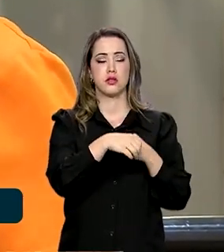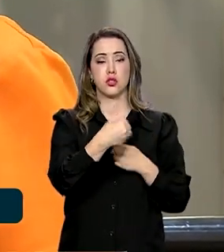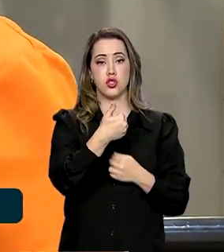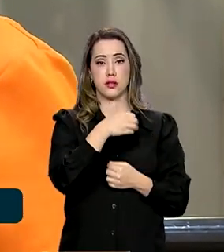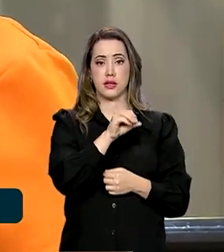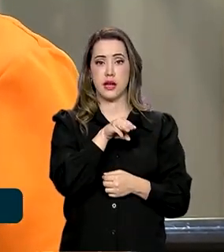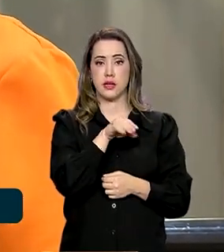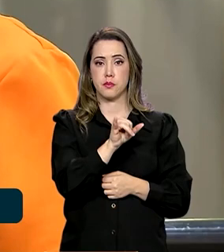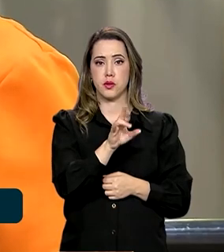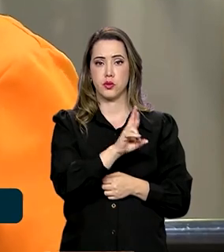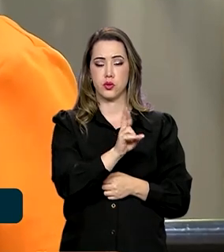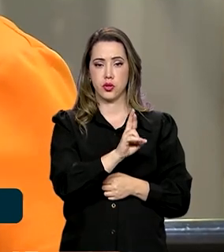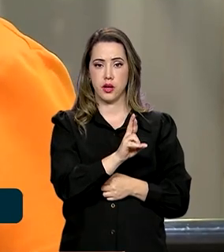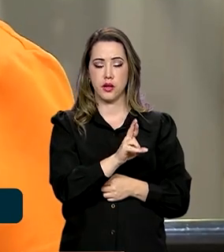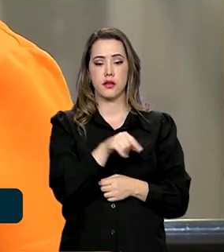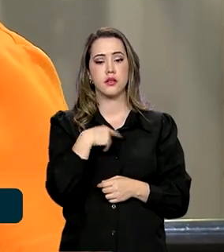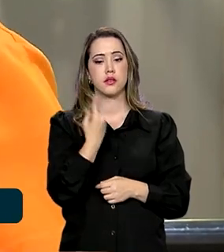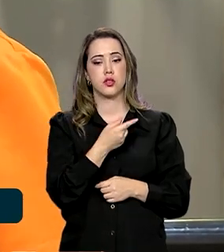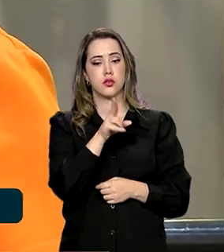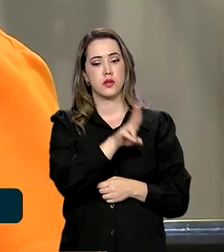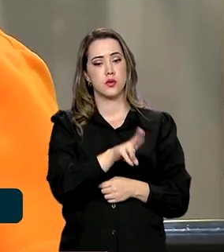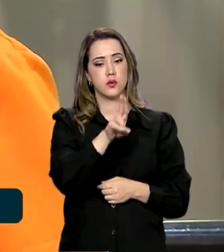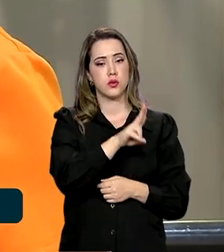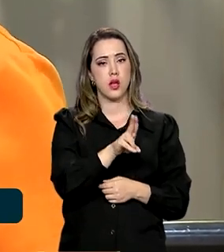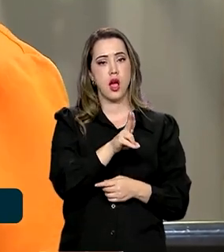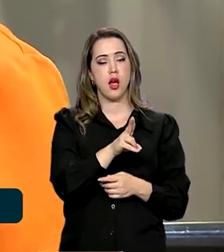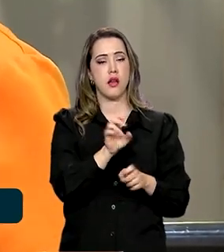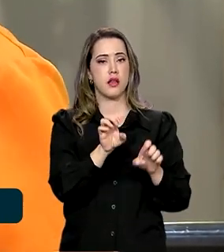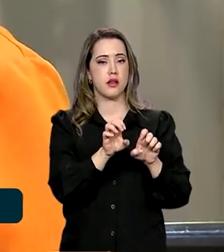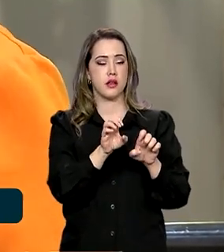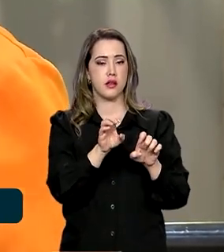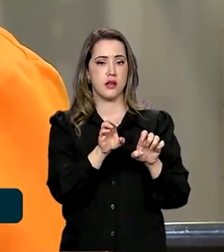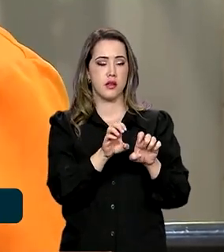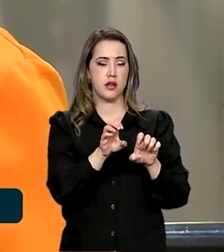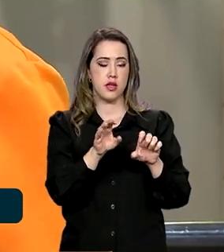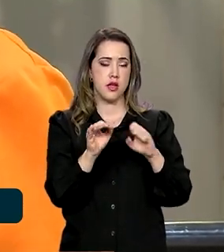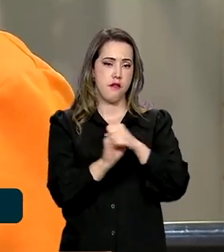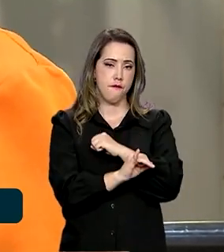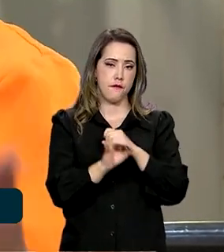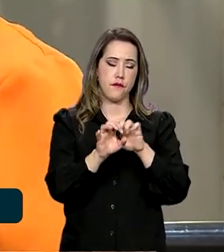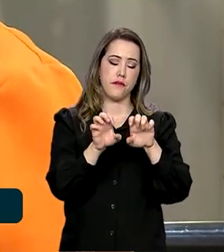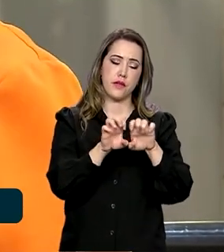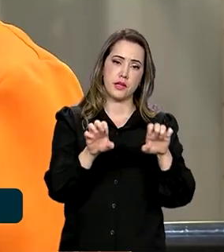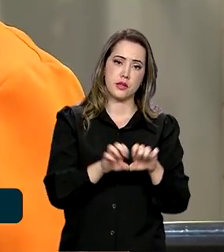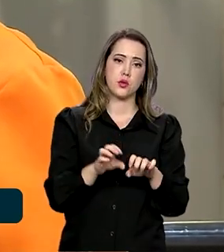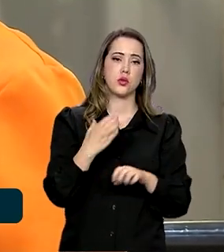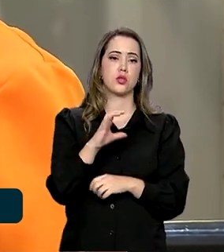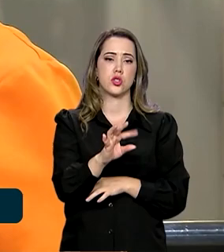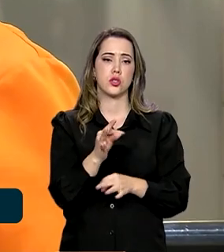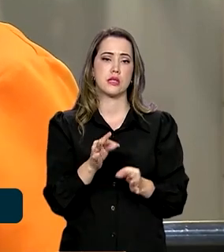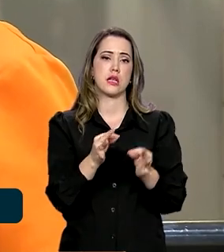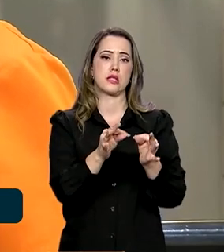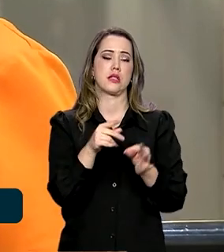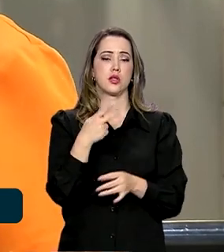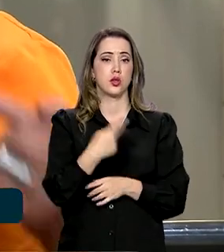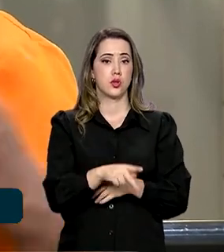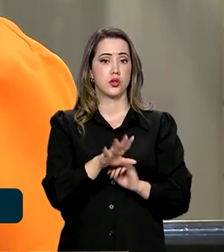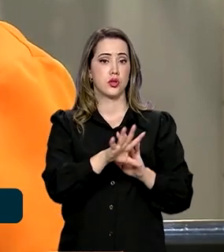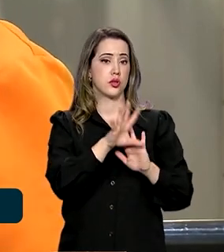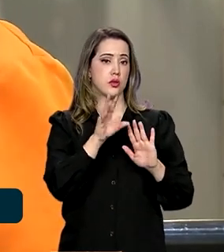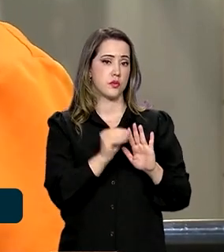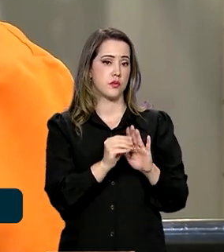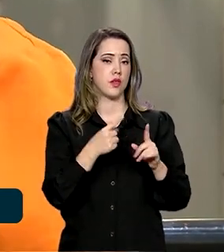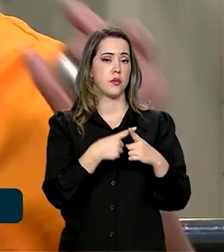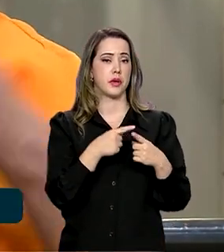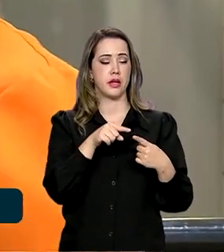Então nós vamos colocar uma parte para a infraestrutura do nosso sistema de ciência e tecnologia na Amazônia, porque nós temos o